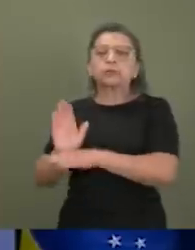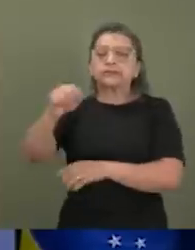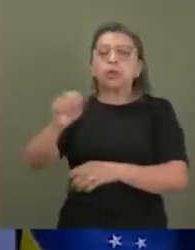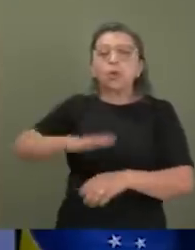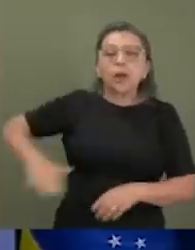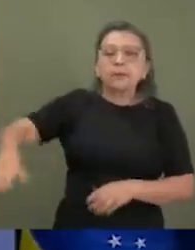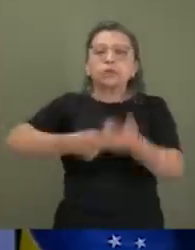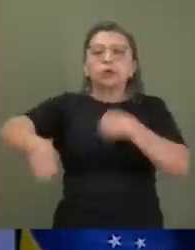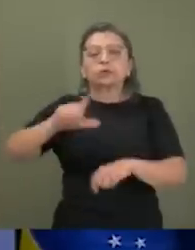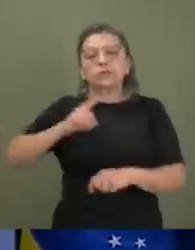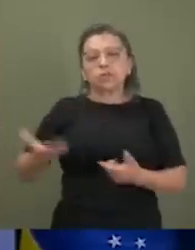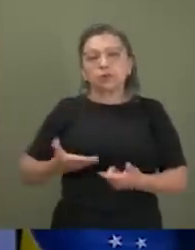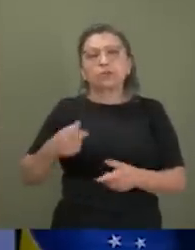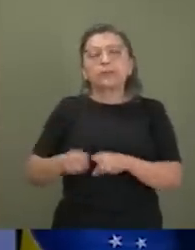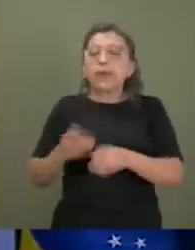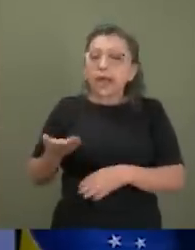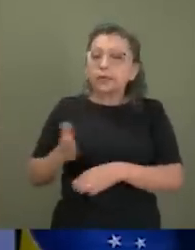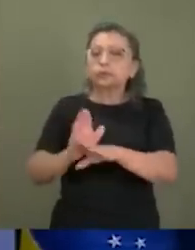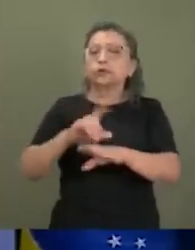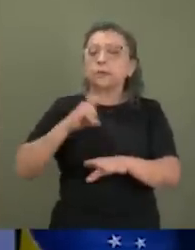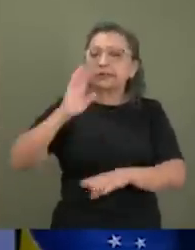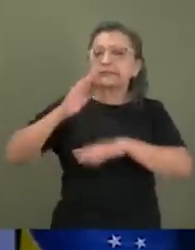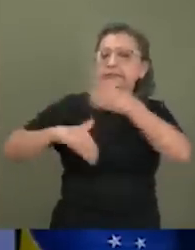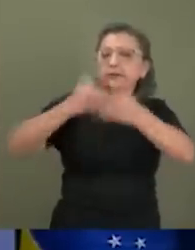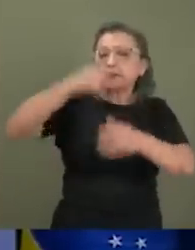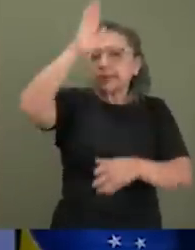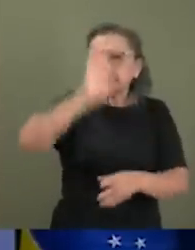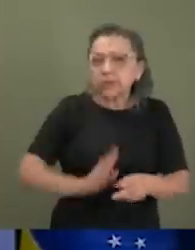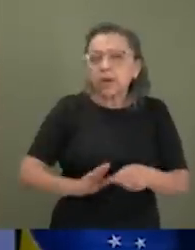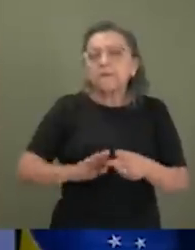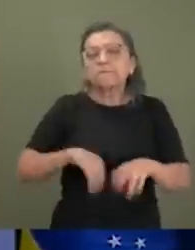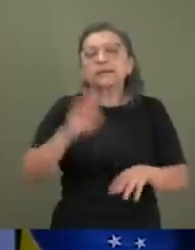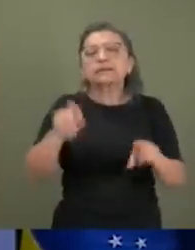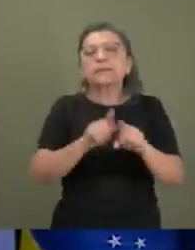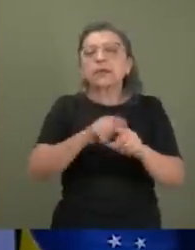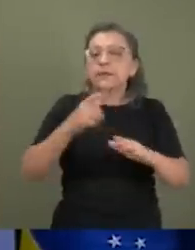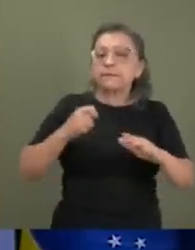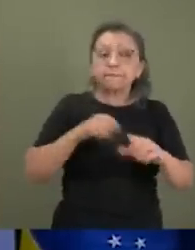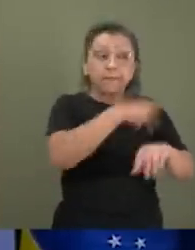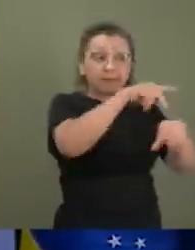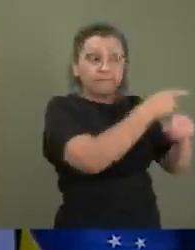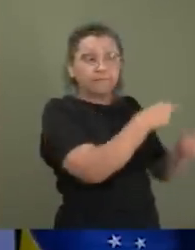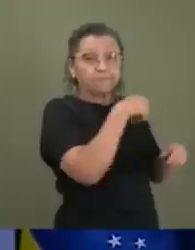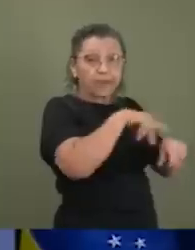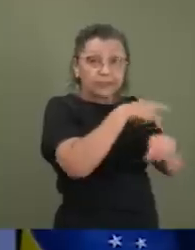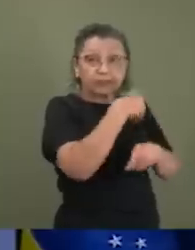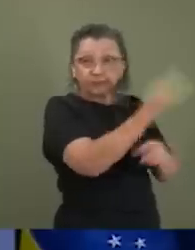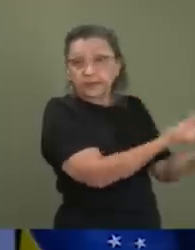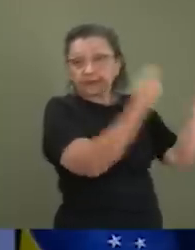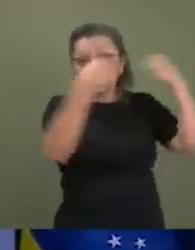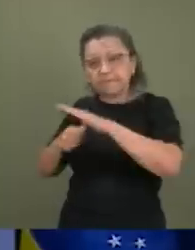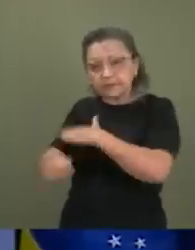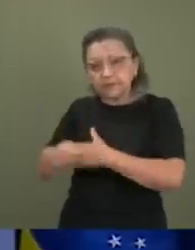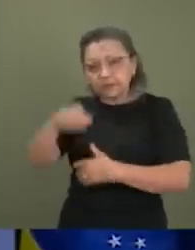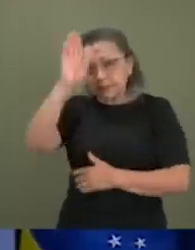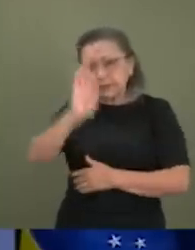gente vive hoje e ajude que a gente tenha mais desenvolvimento nacional, mais inclusive investimento internacional de empresas também que investem no